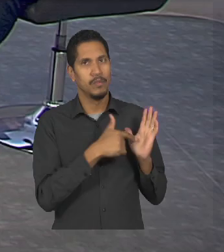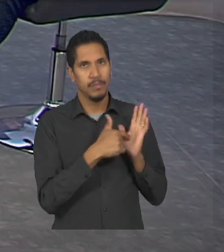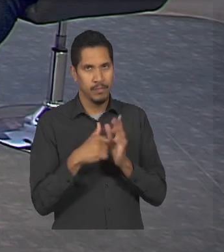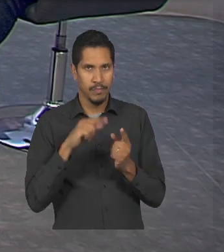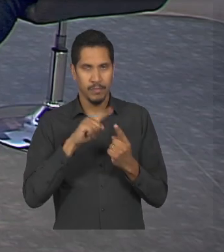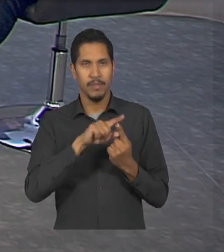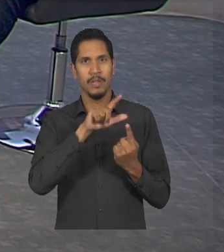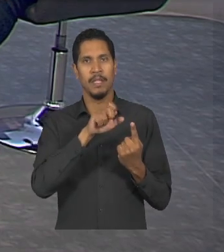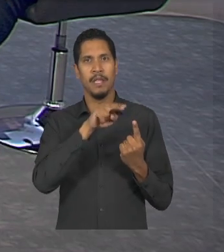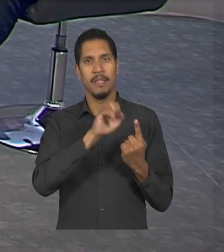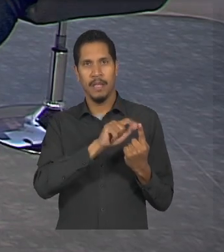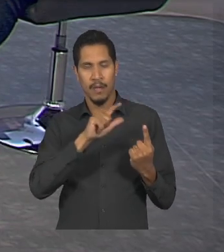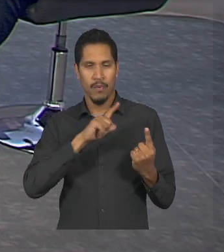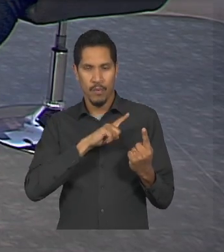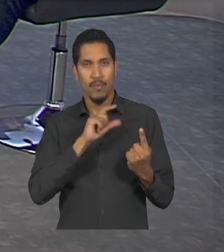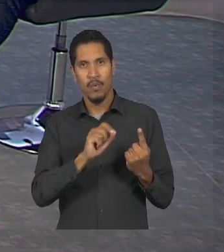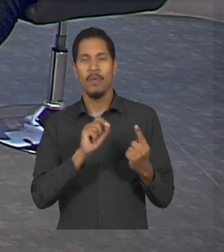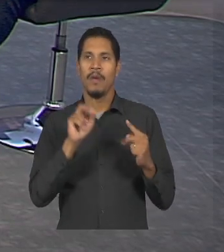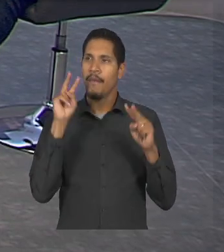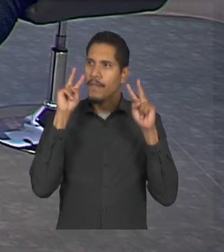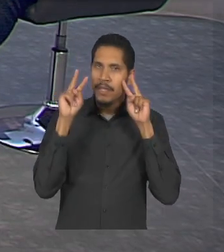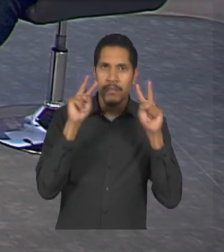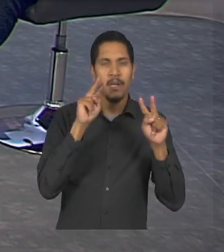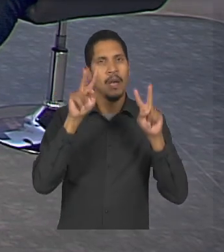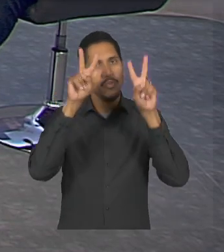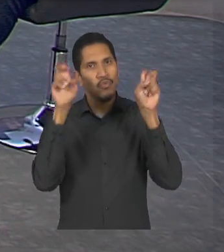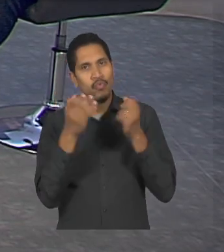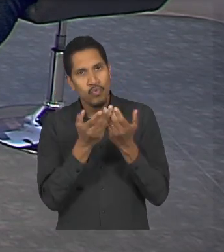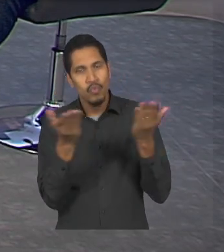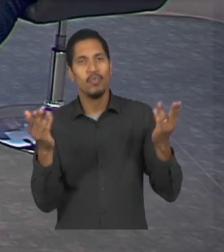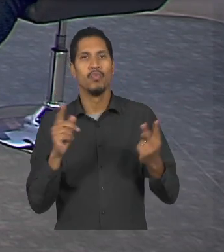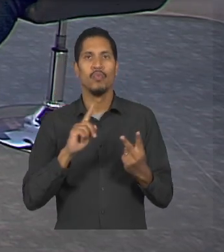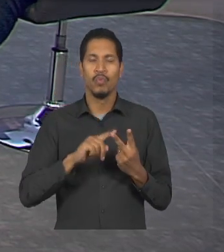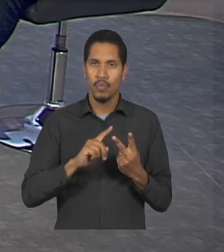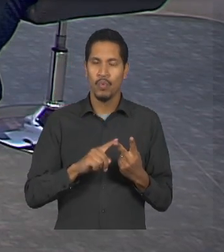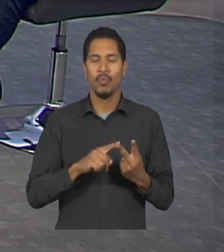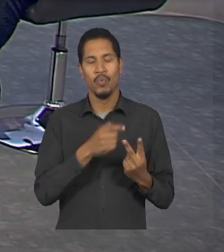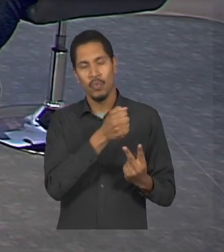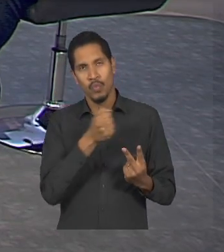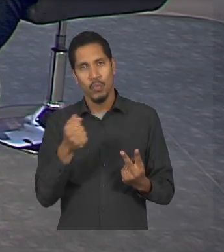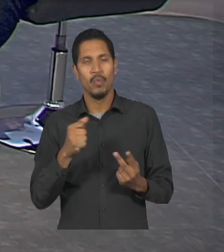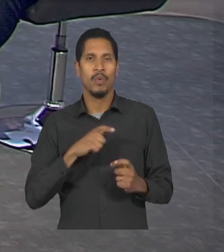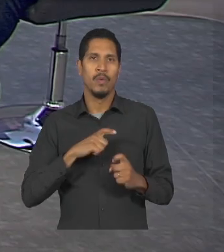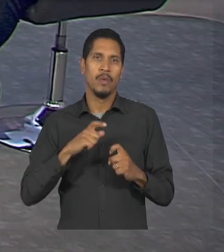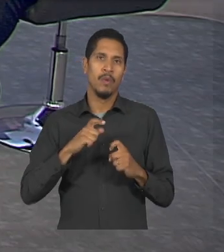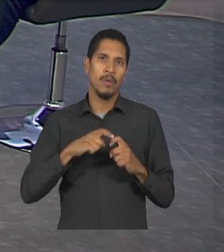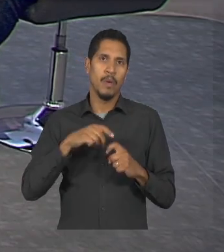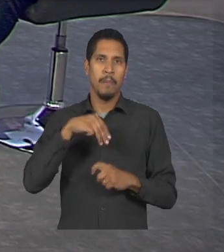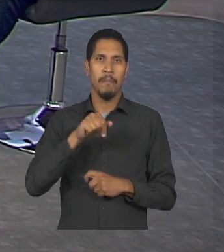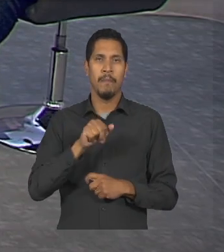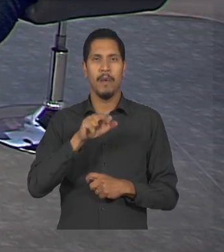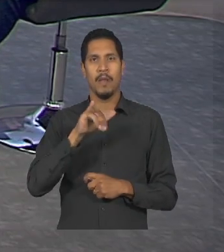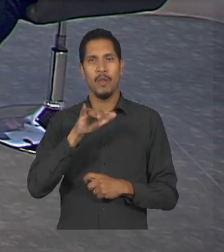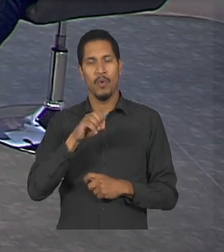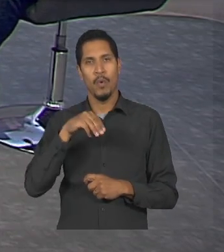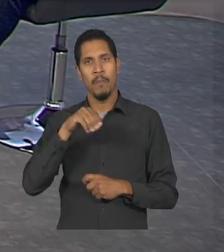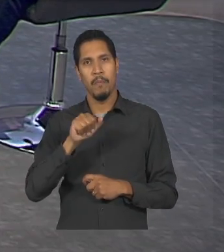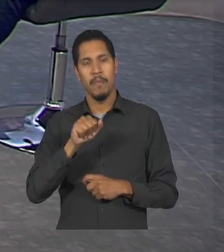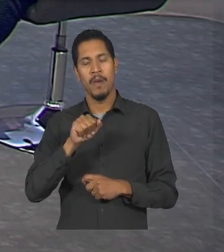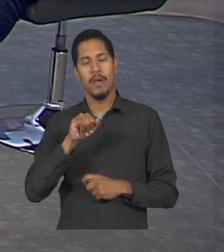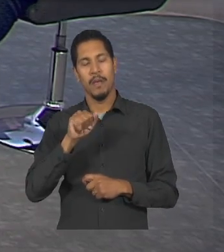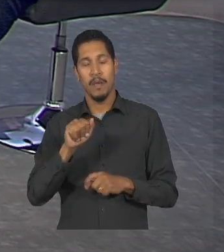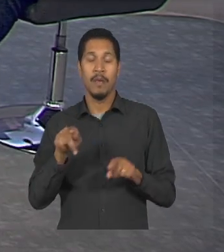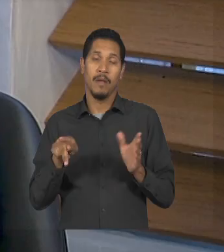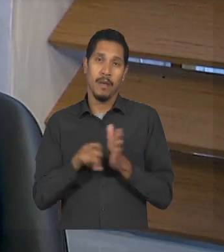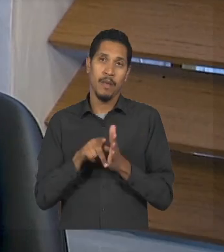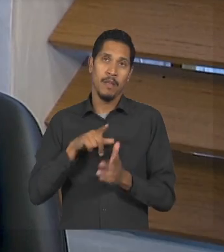leniel borel legal para dar visibilidade a esse assunto trouxemos o doutor mario maia do com a